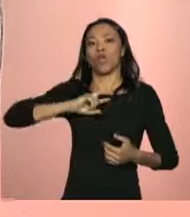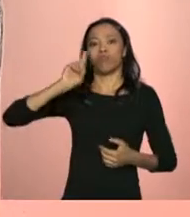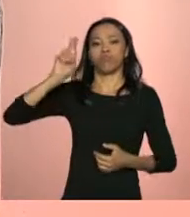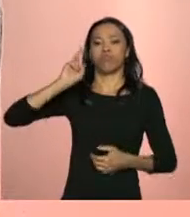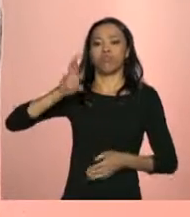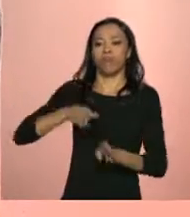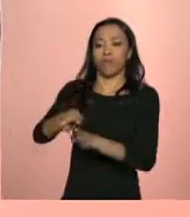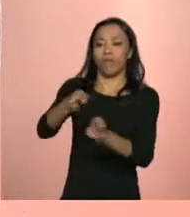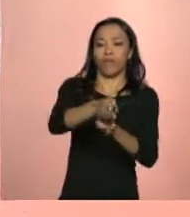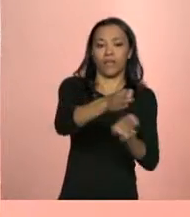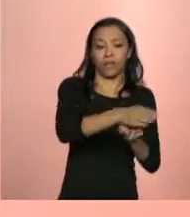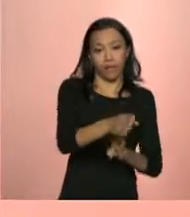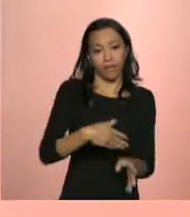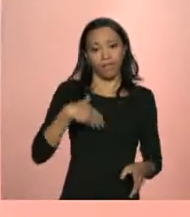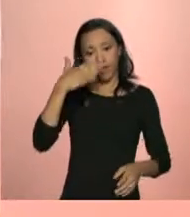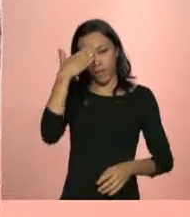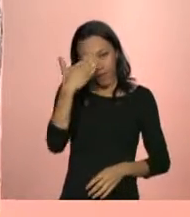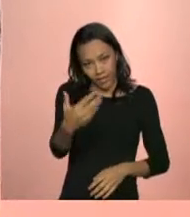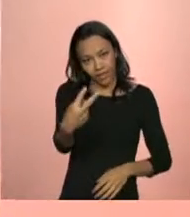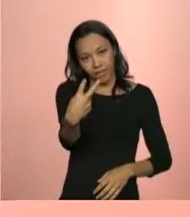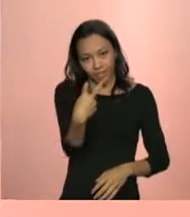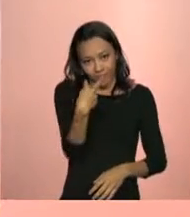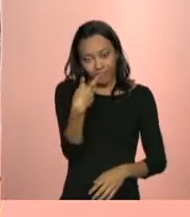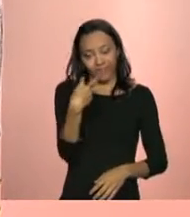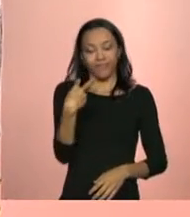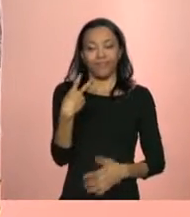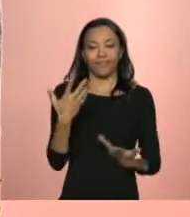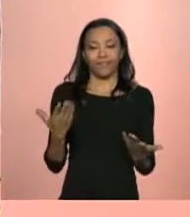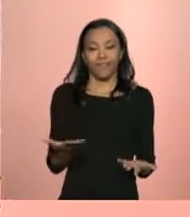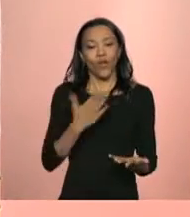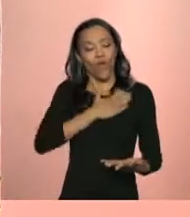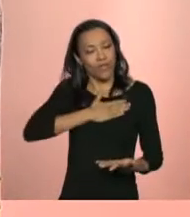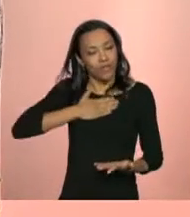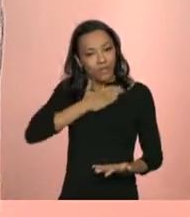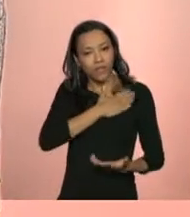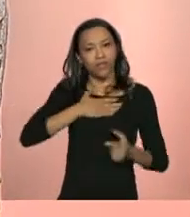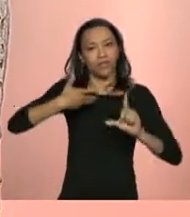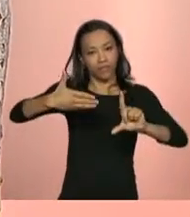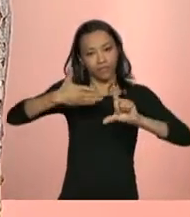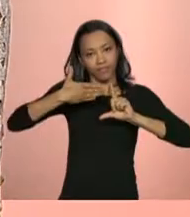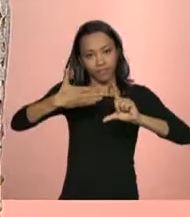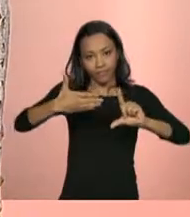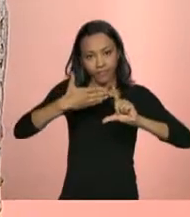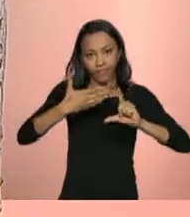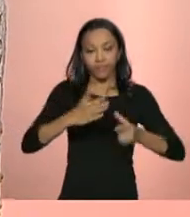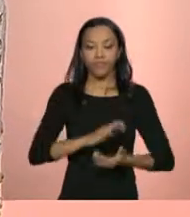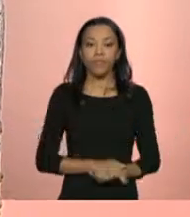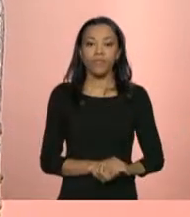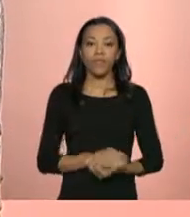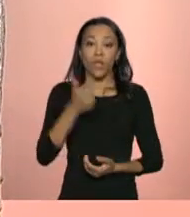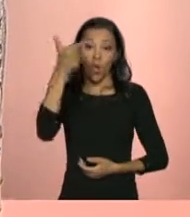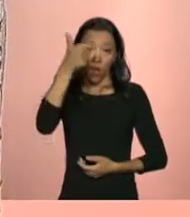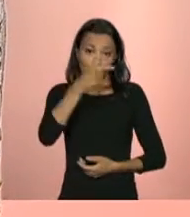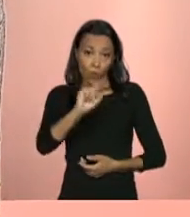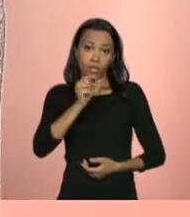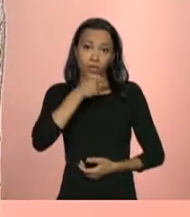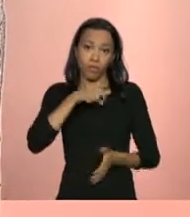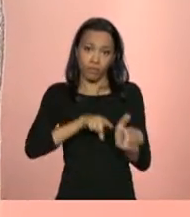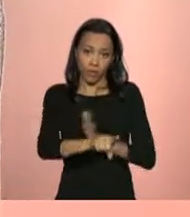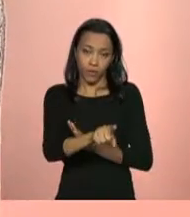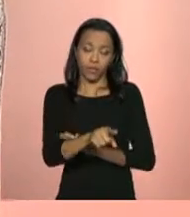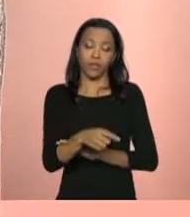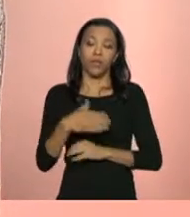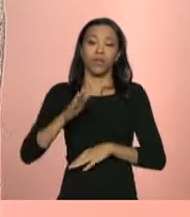Então, a gente agradece a Ellen por estar nos assistindo, por estar gostando da teleconferência. Então, vamos para a outra pergunta. O Lucas